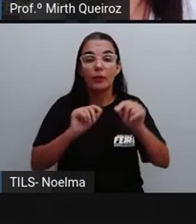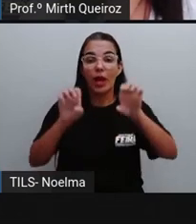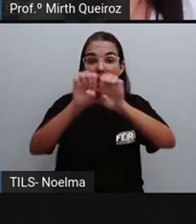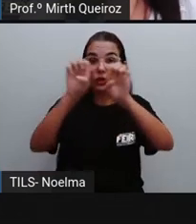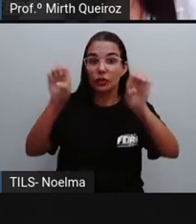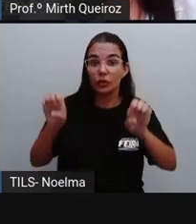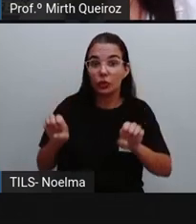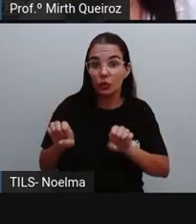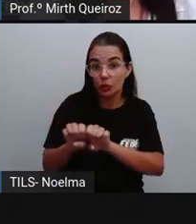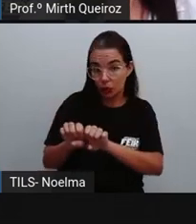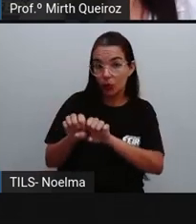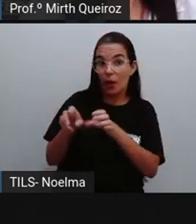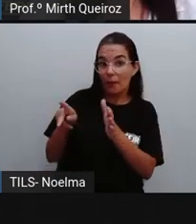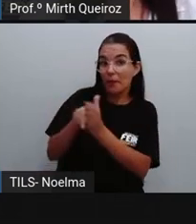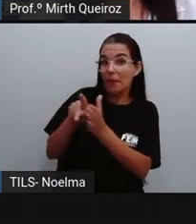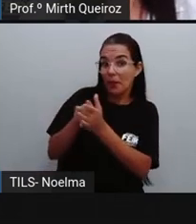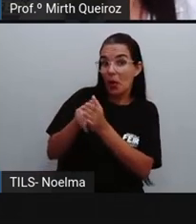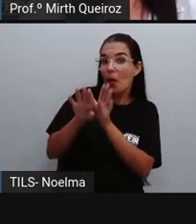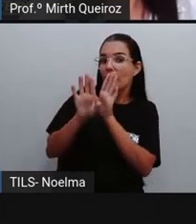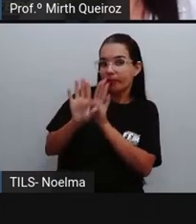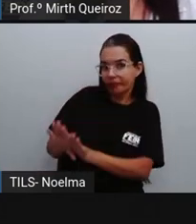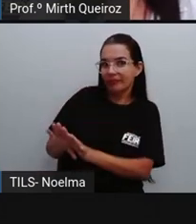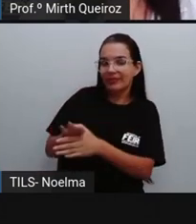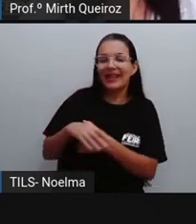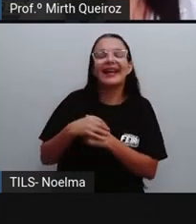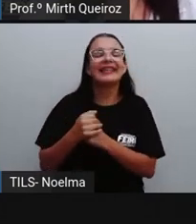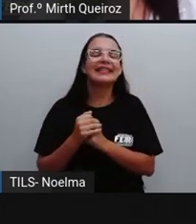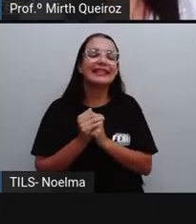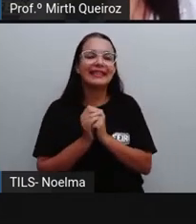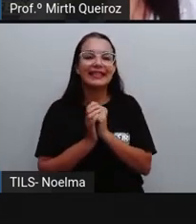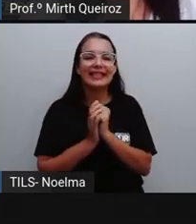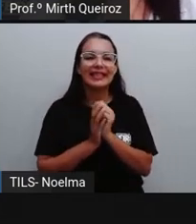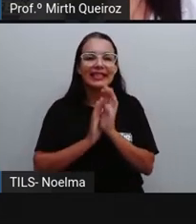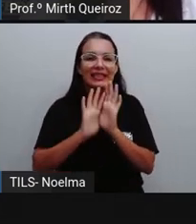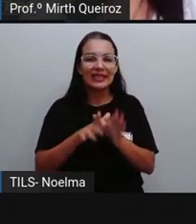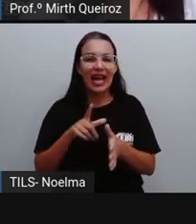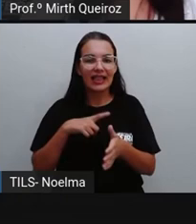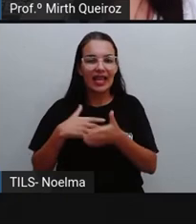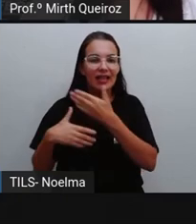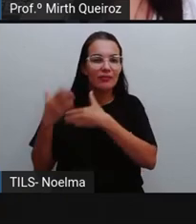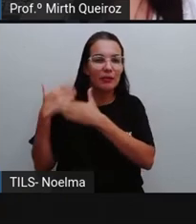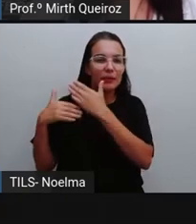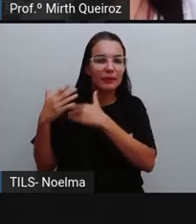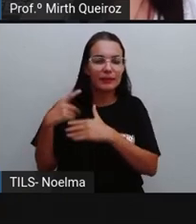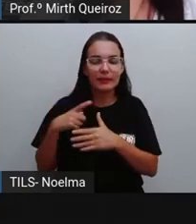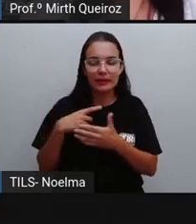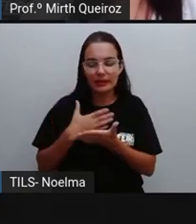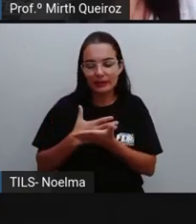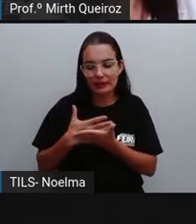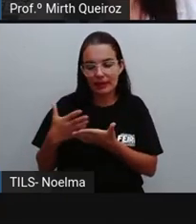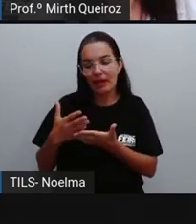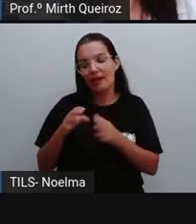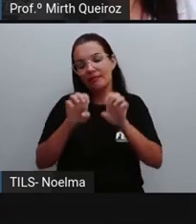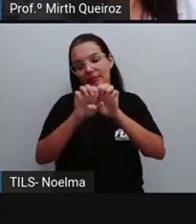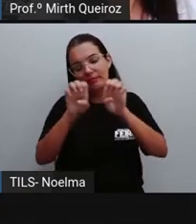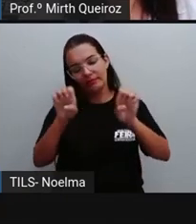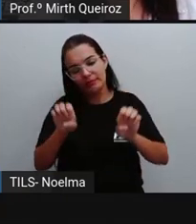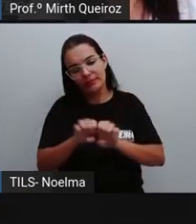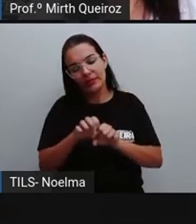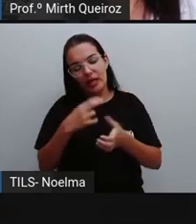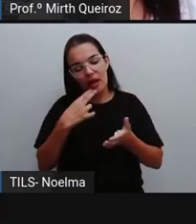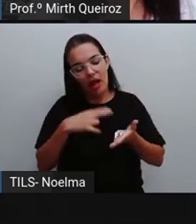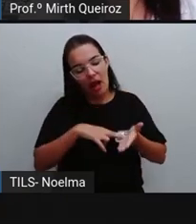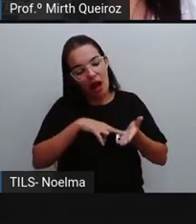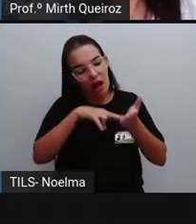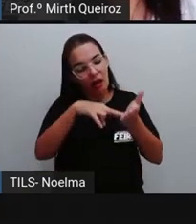próprias, a estruturas próprias, né? Neste caso a gente já vem falando desde quando a gente iniciou a falar sobre o gênero carta,